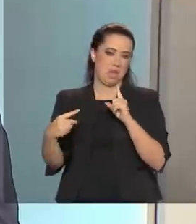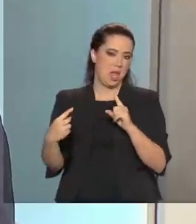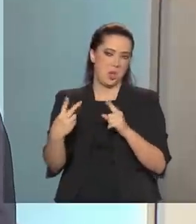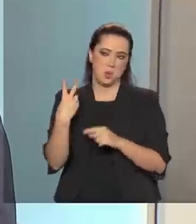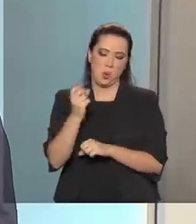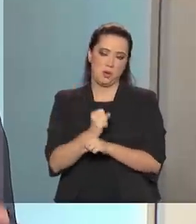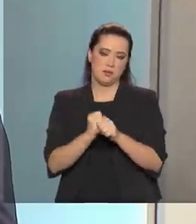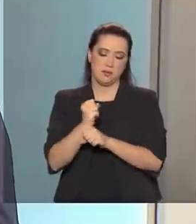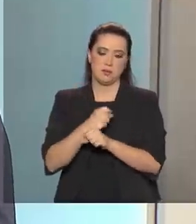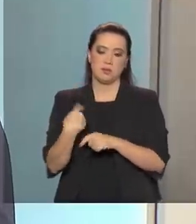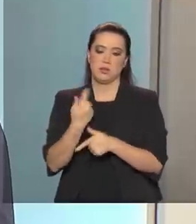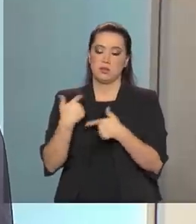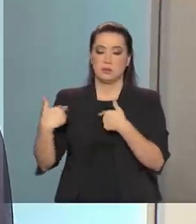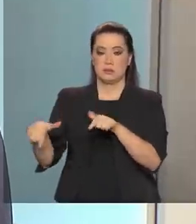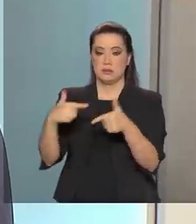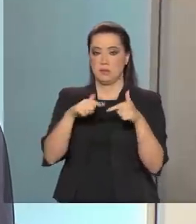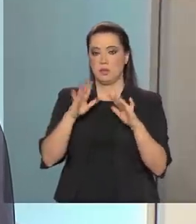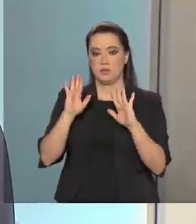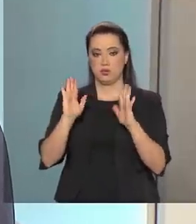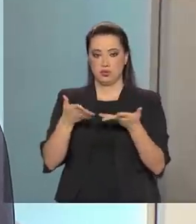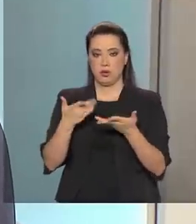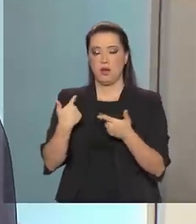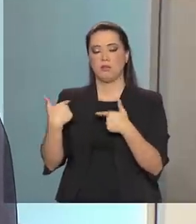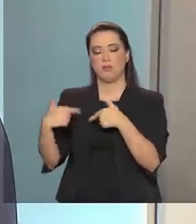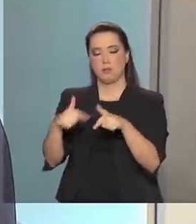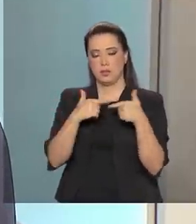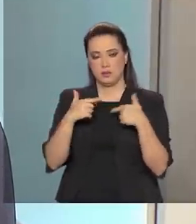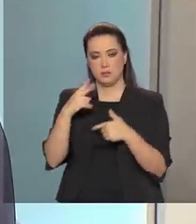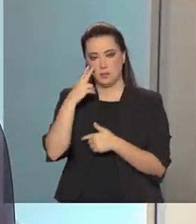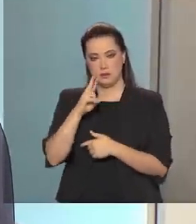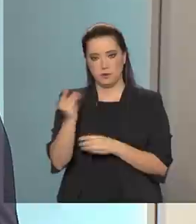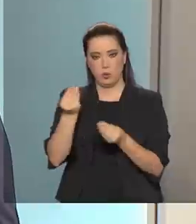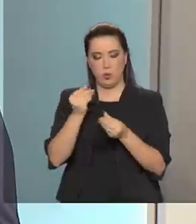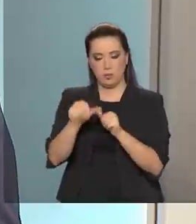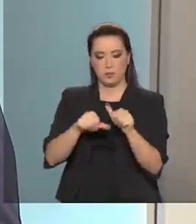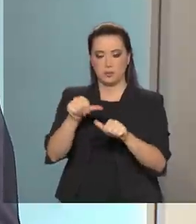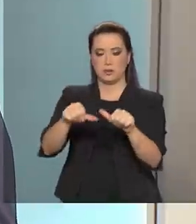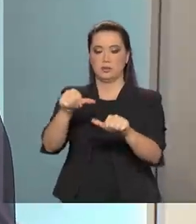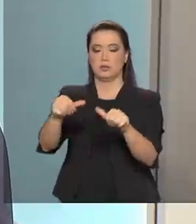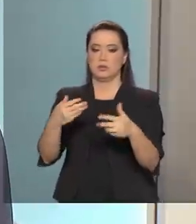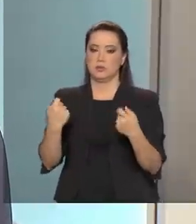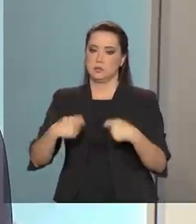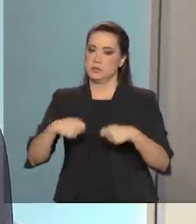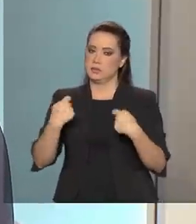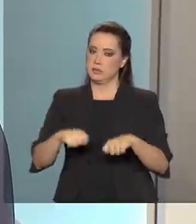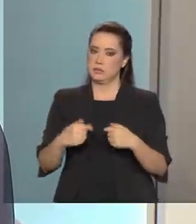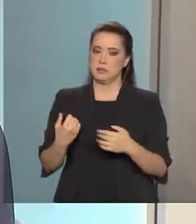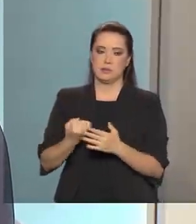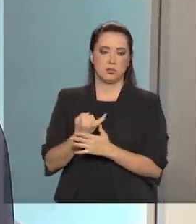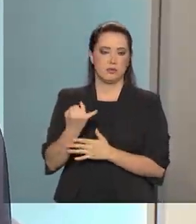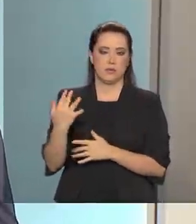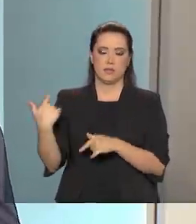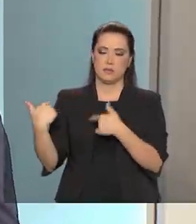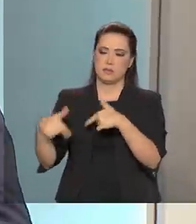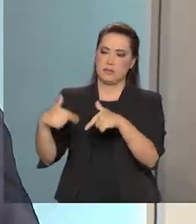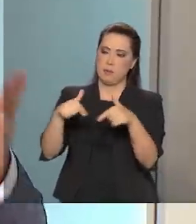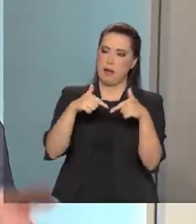nós estamos atuando e já estamos vendo como que seria essa transição. Há necessidade de uma série de